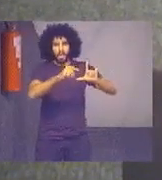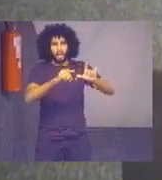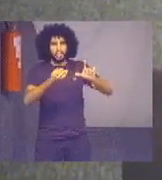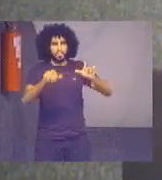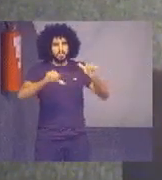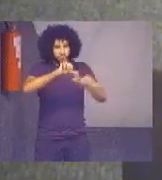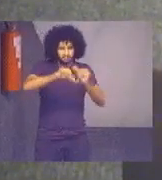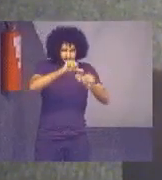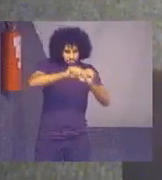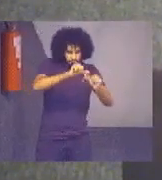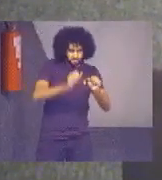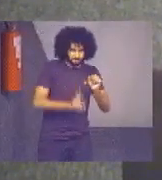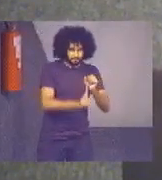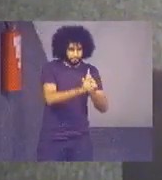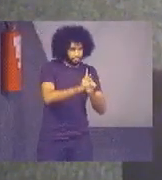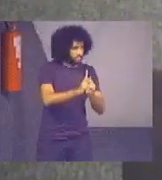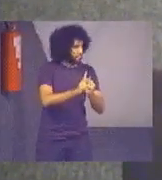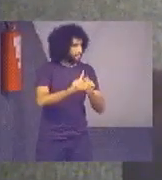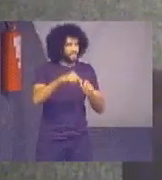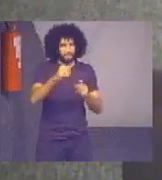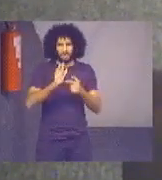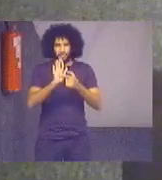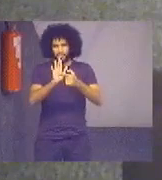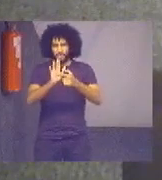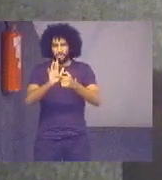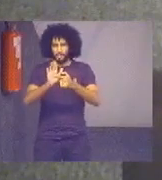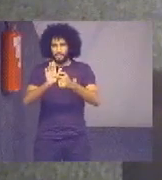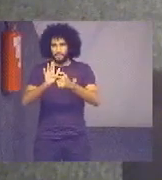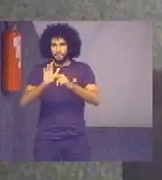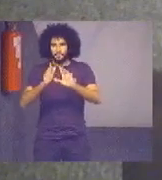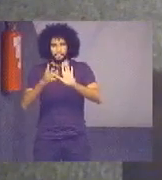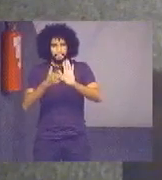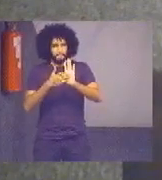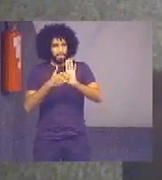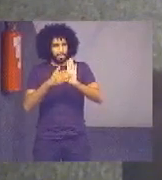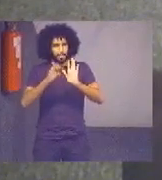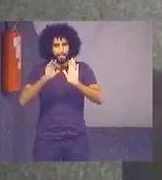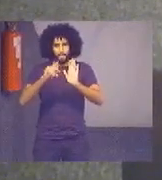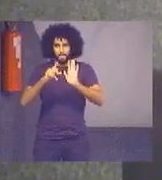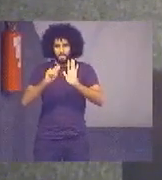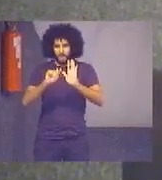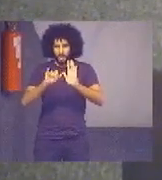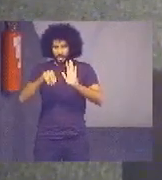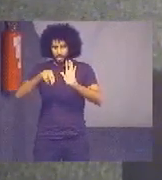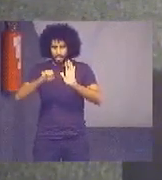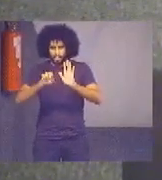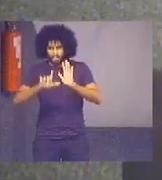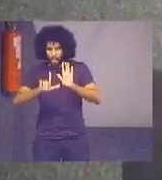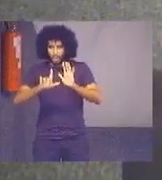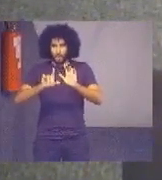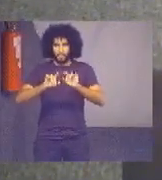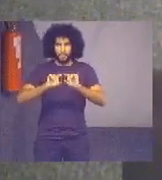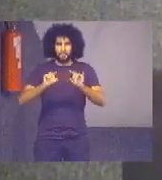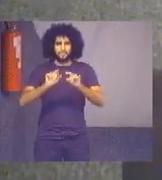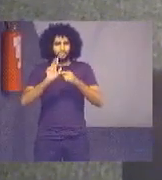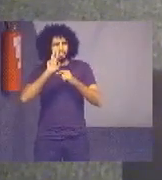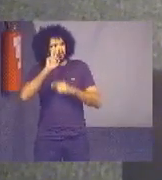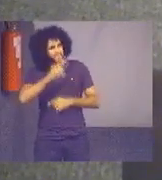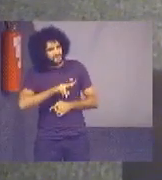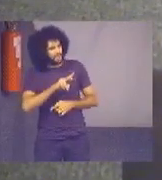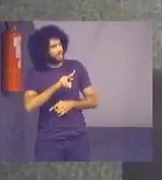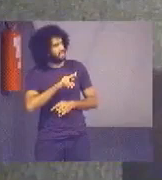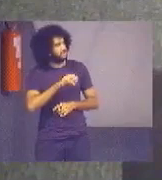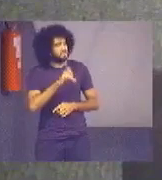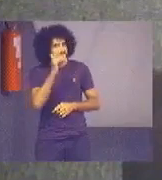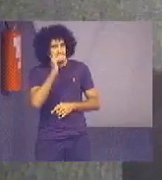importante também, daqui a pouco eu vou mostrar as telas do painel, mas é importante que, nesse momento, fez um envio para CNJ, se olhem, se conseguem,